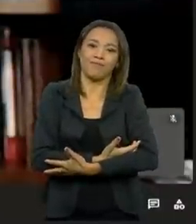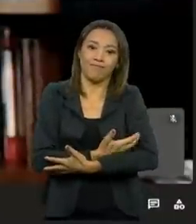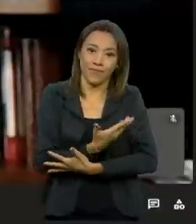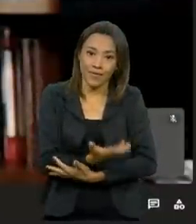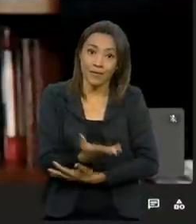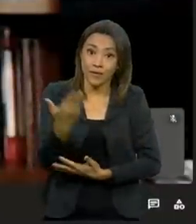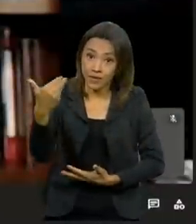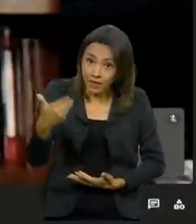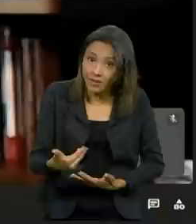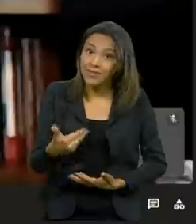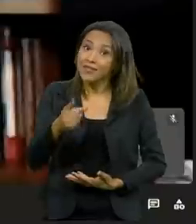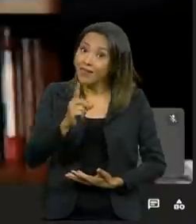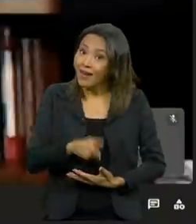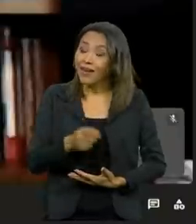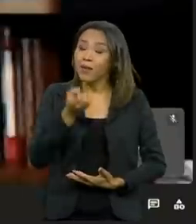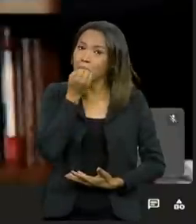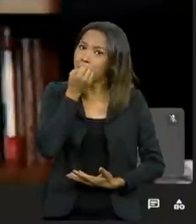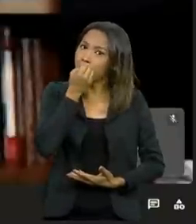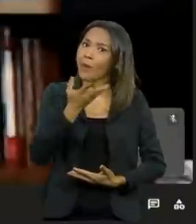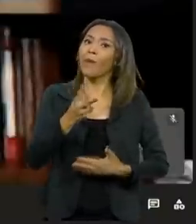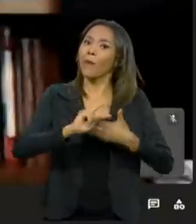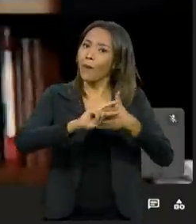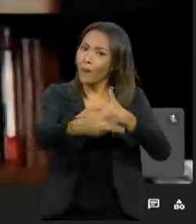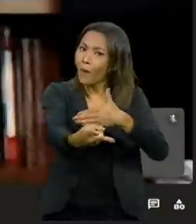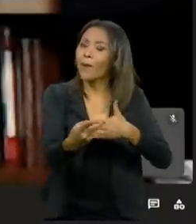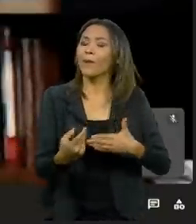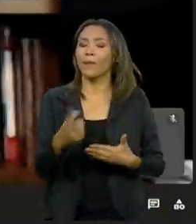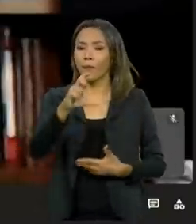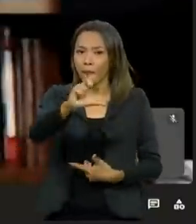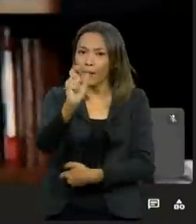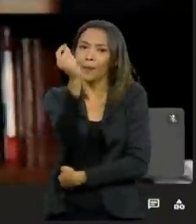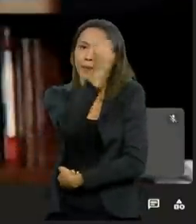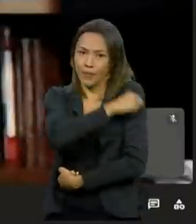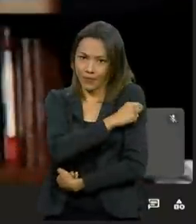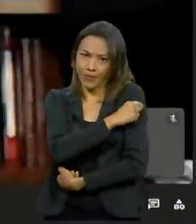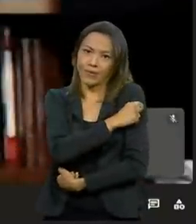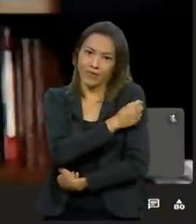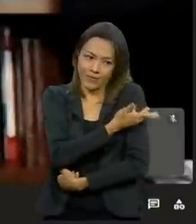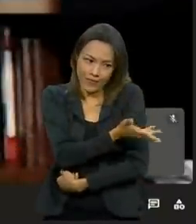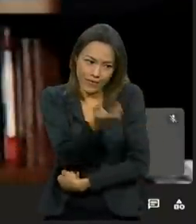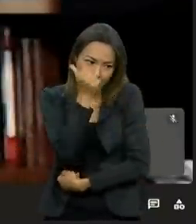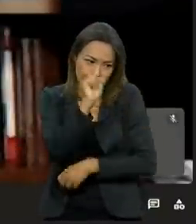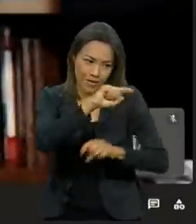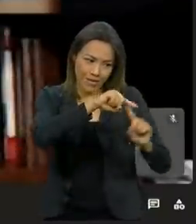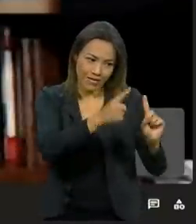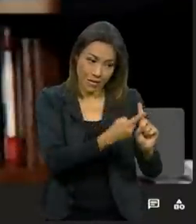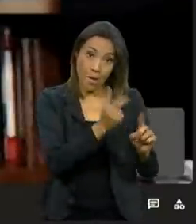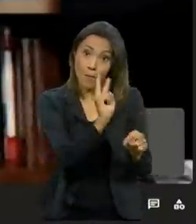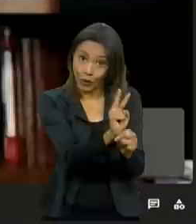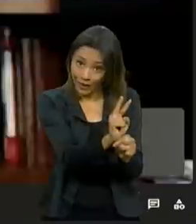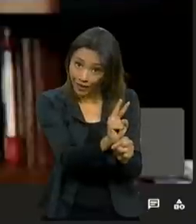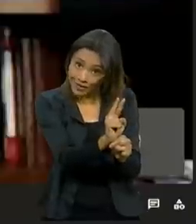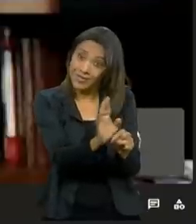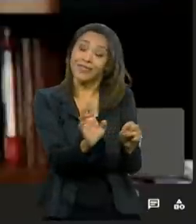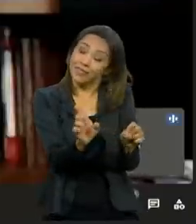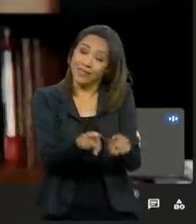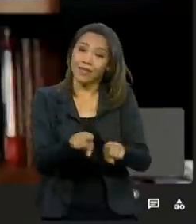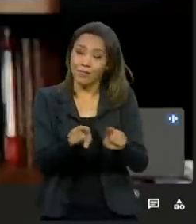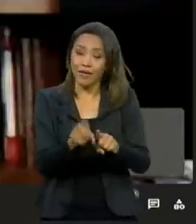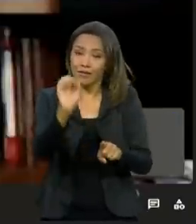um dos benefícios adicionais da vacinação da gestante. Não só protegê-la, mas ainda assim